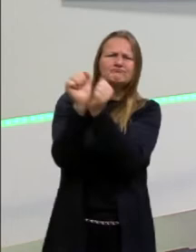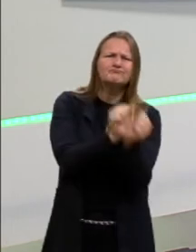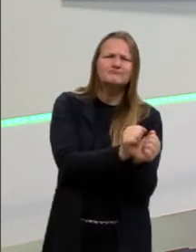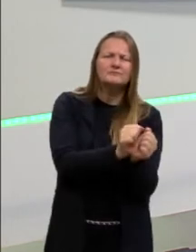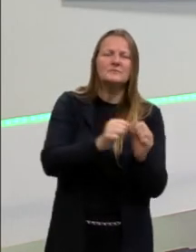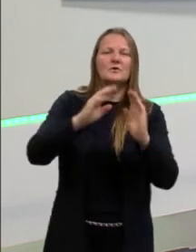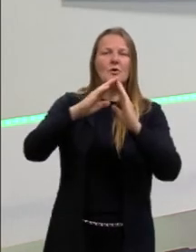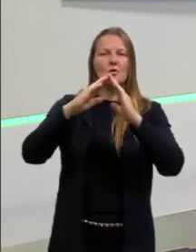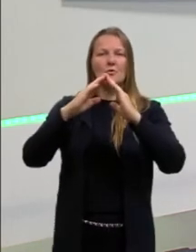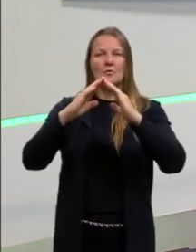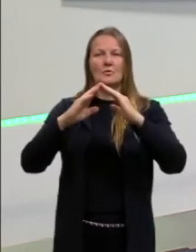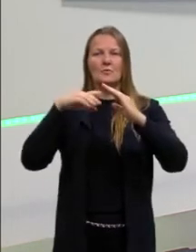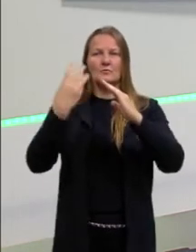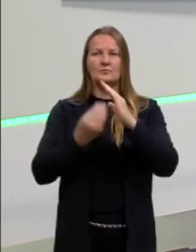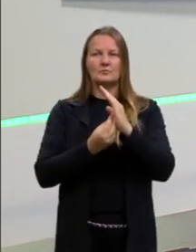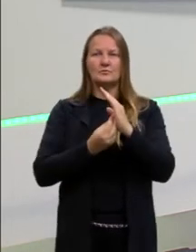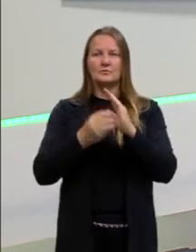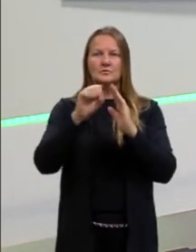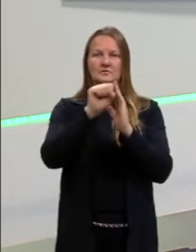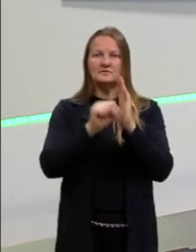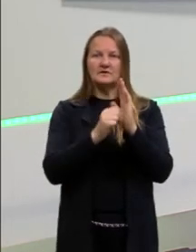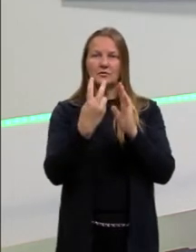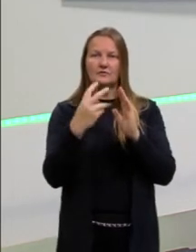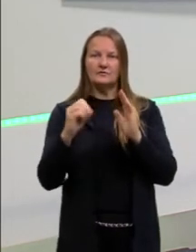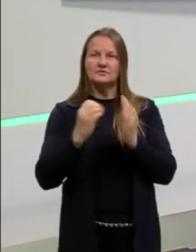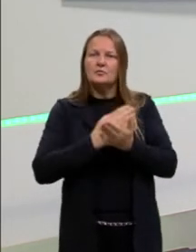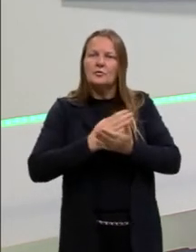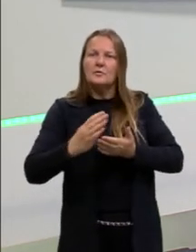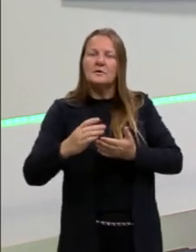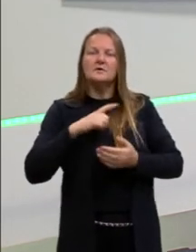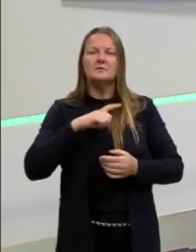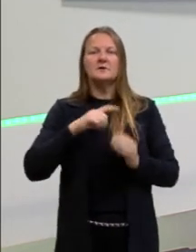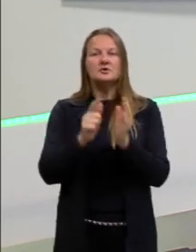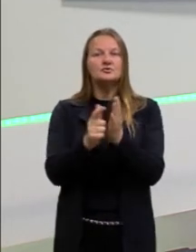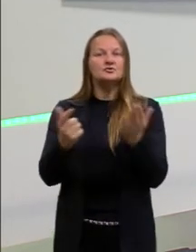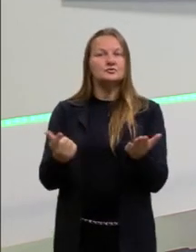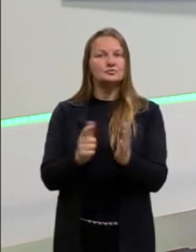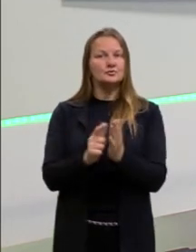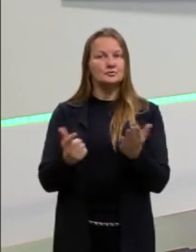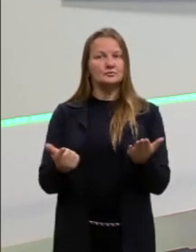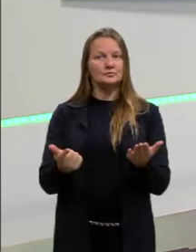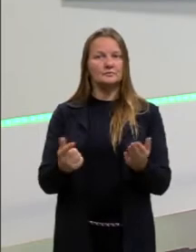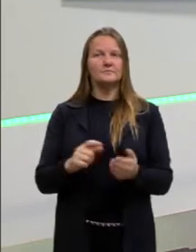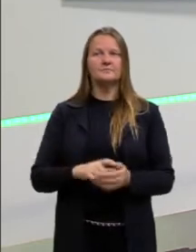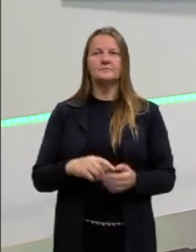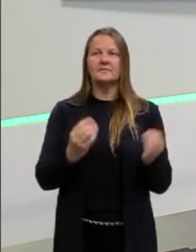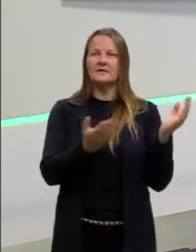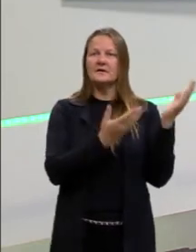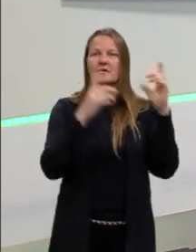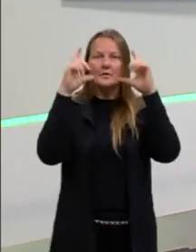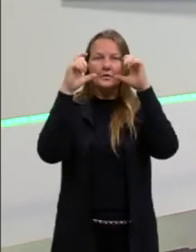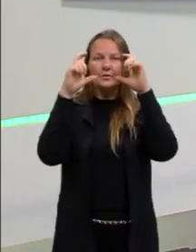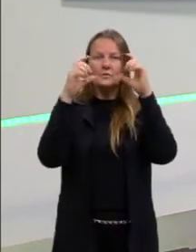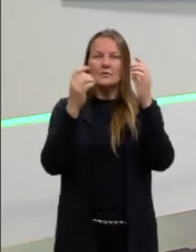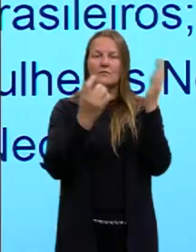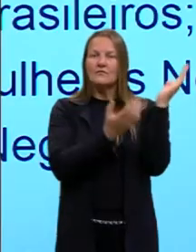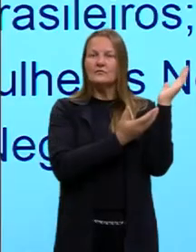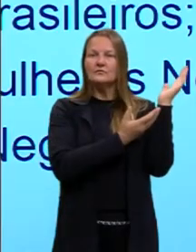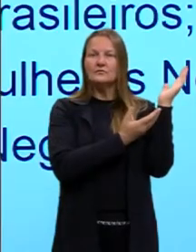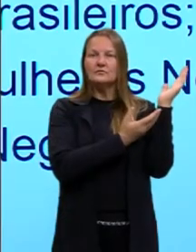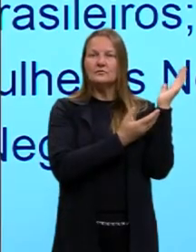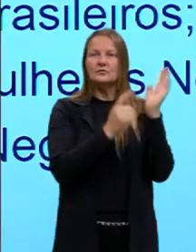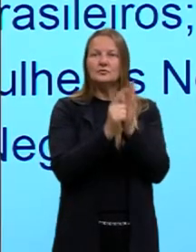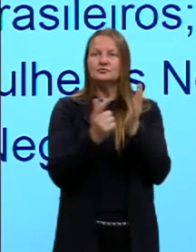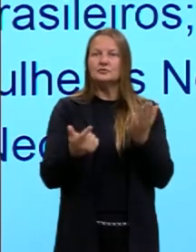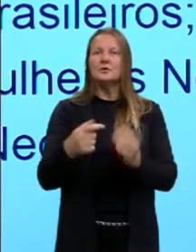quilombos. No início do século XX, também tem os jornais. Aqui a gente tem um jornal, que era o jornal Exemplo, um